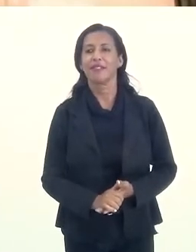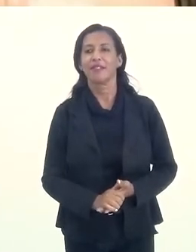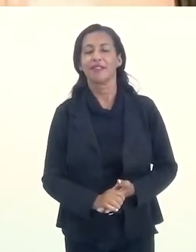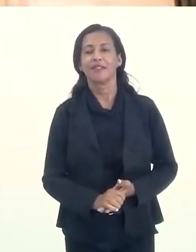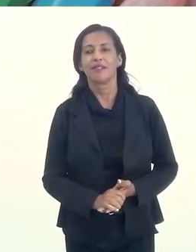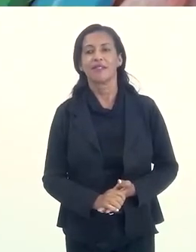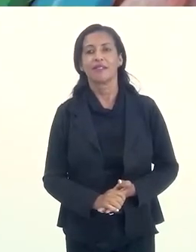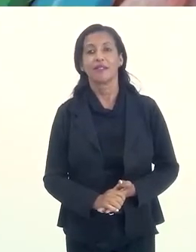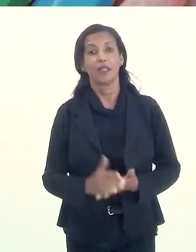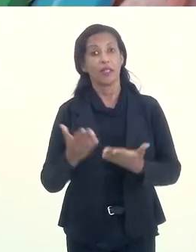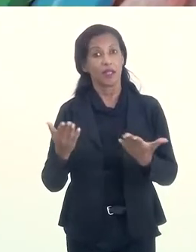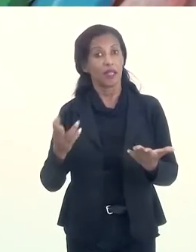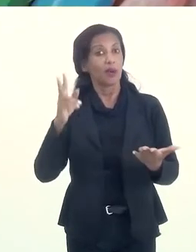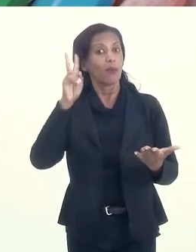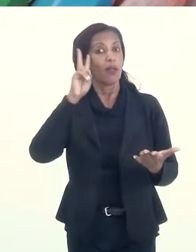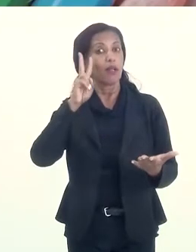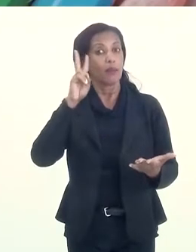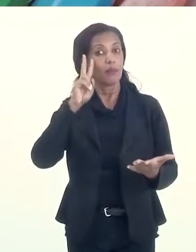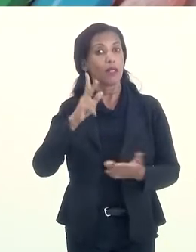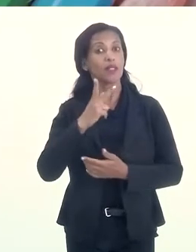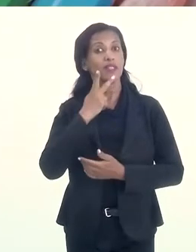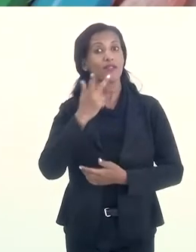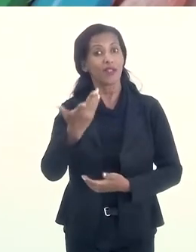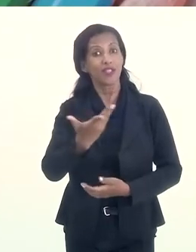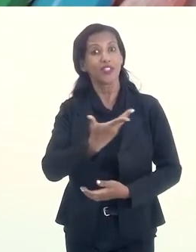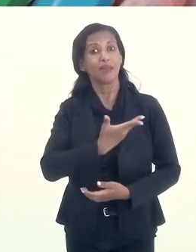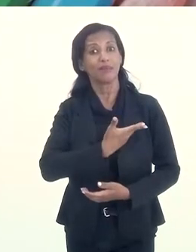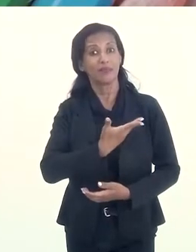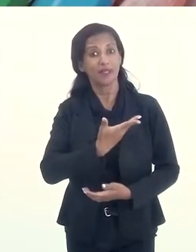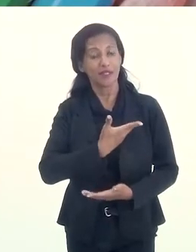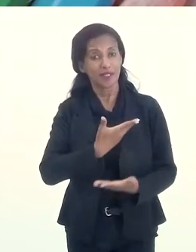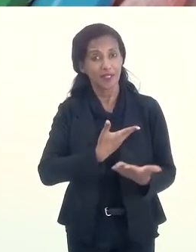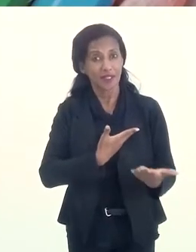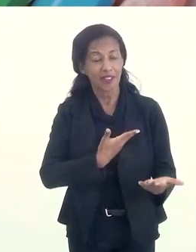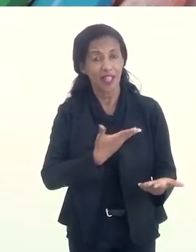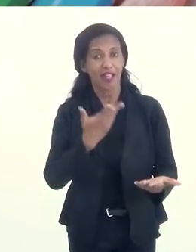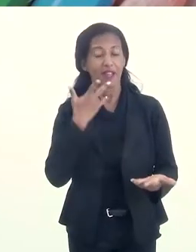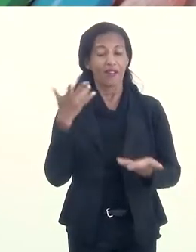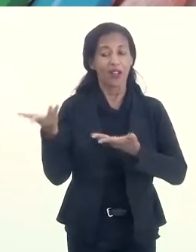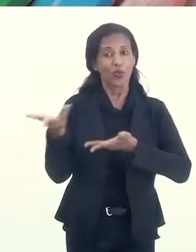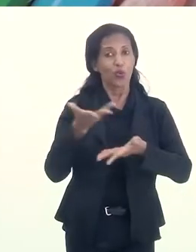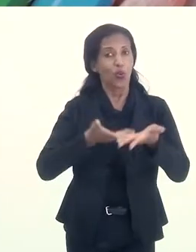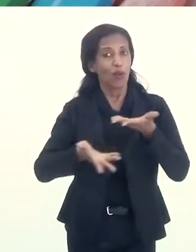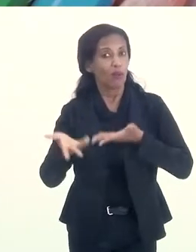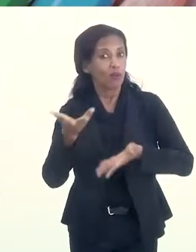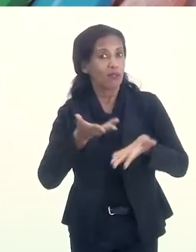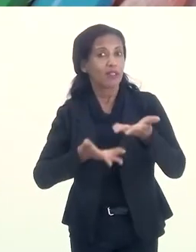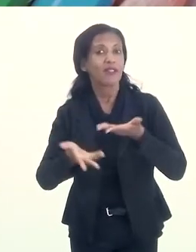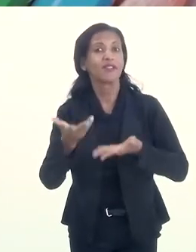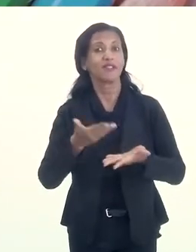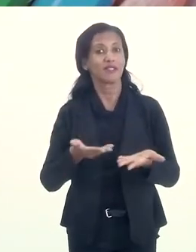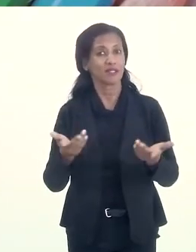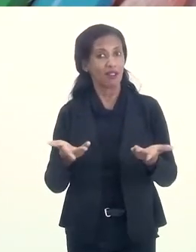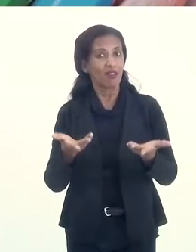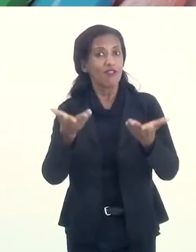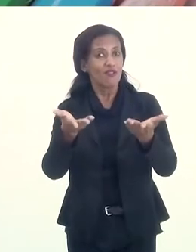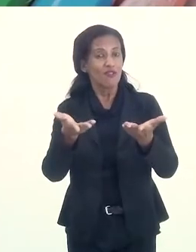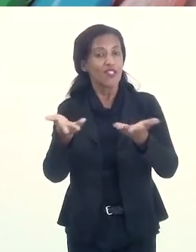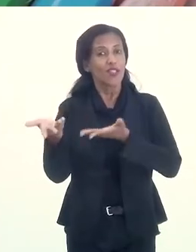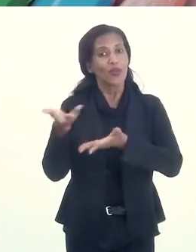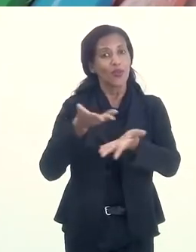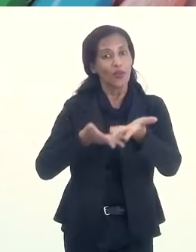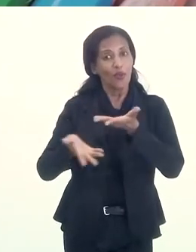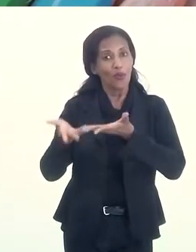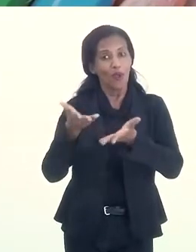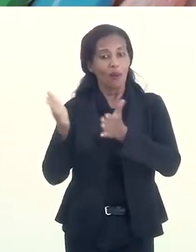infância. Que é uma lembrança que fala de amizade, de colaboração, você